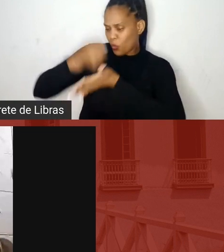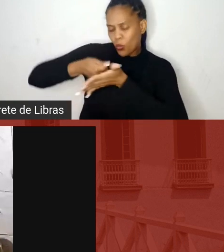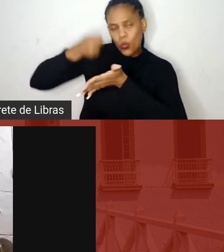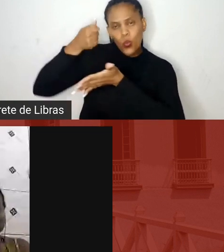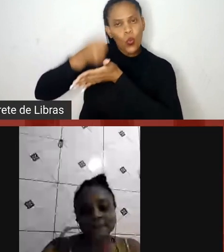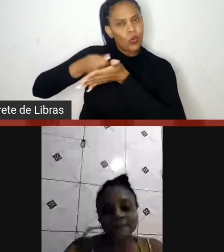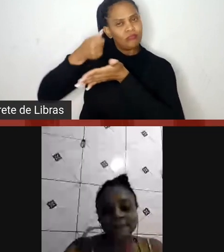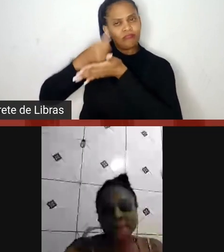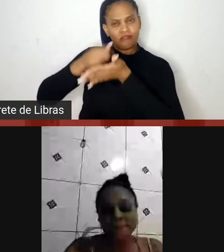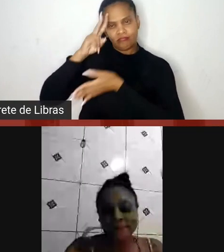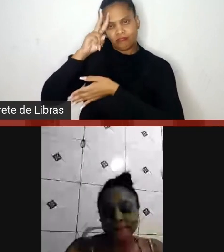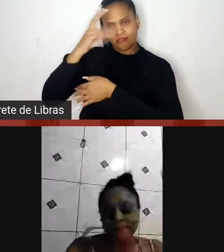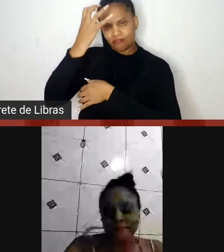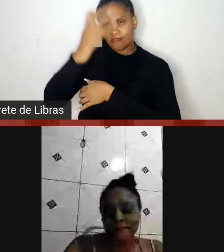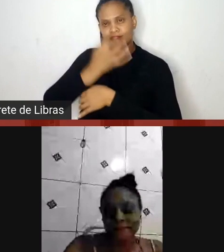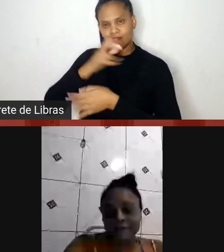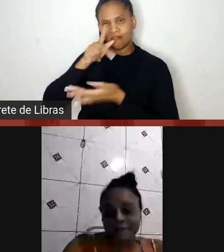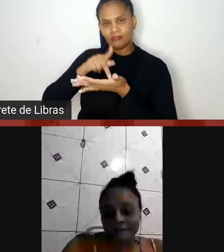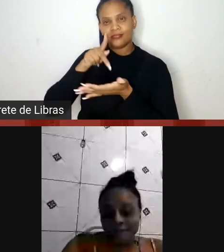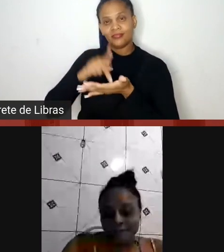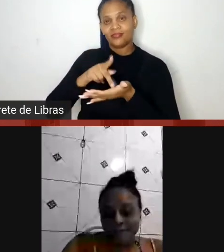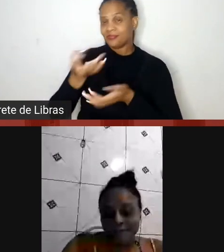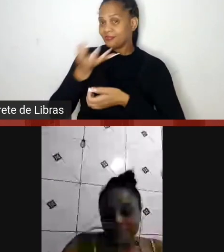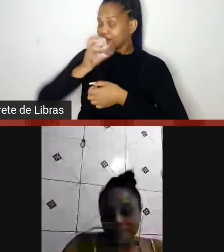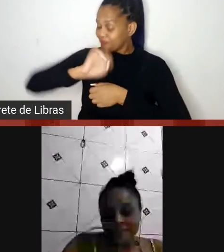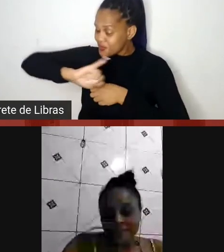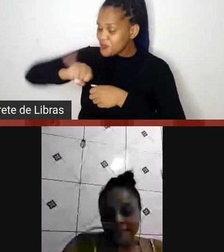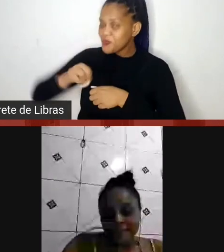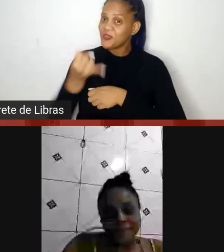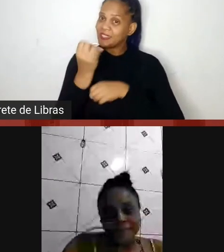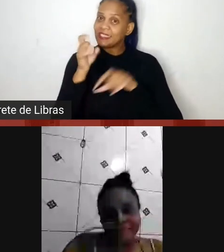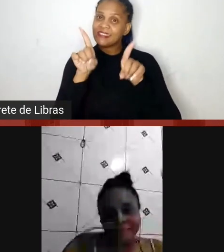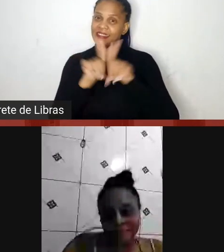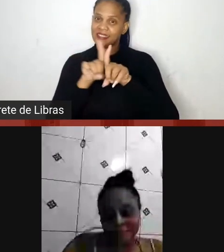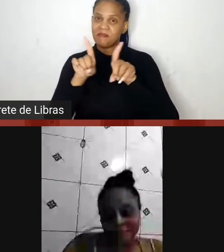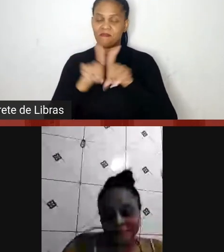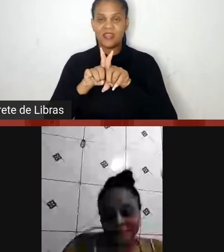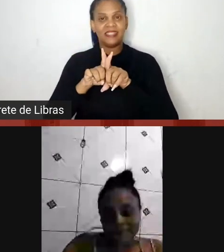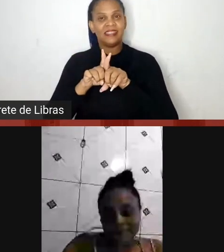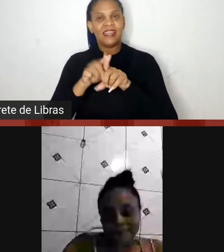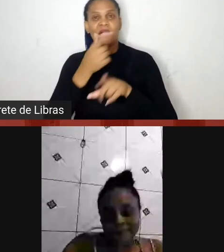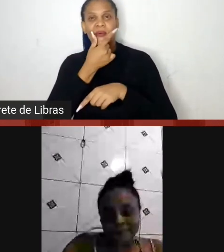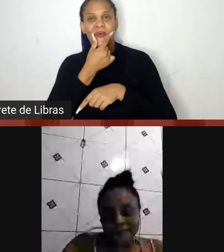e a gente queria aproveitar também para, acho que o Rafael está voltando,